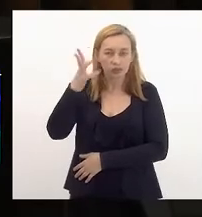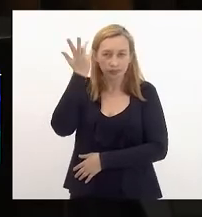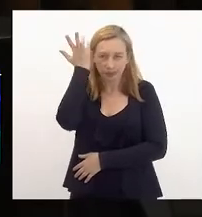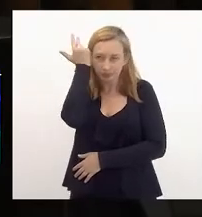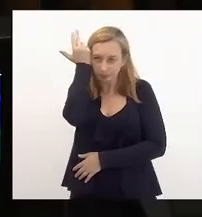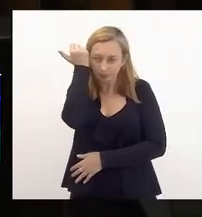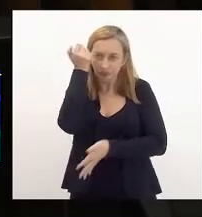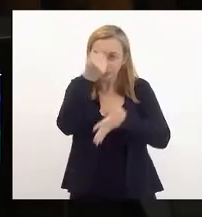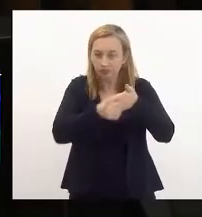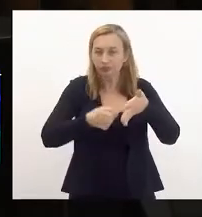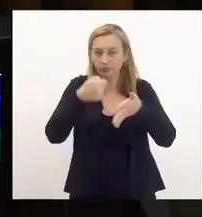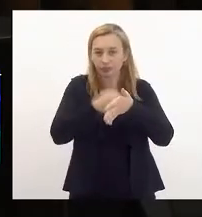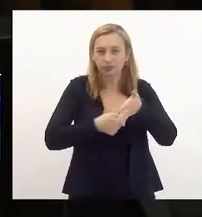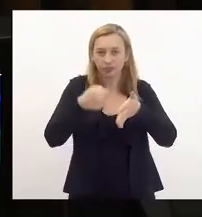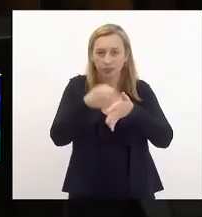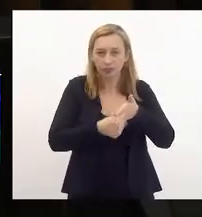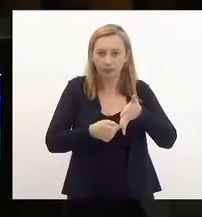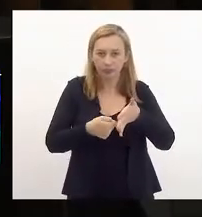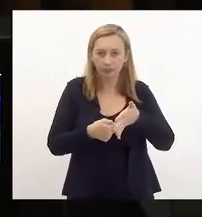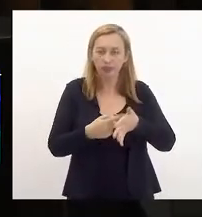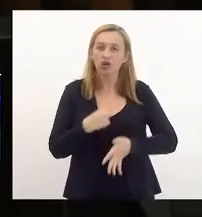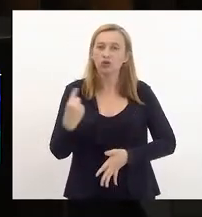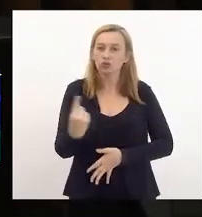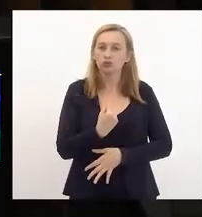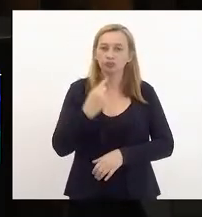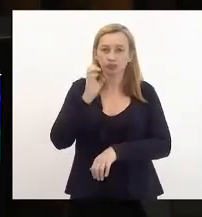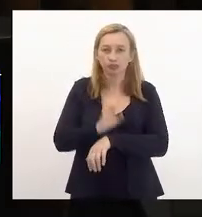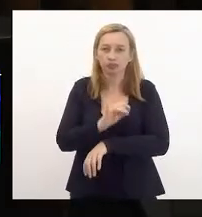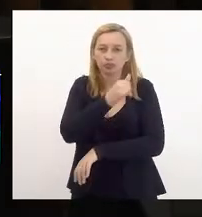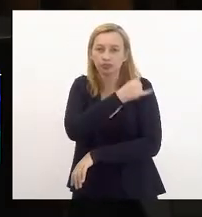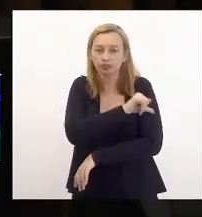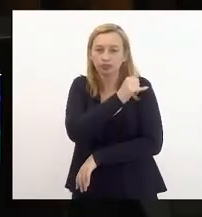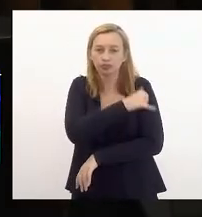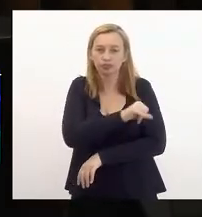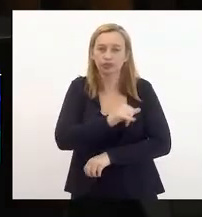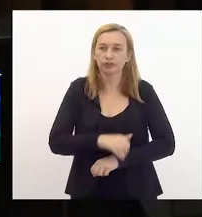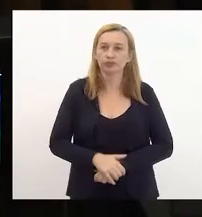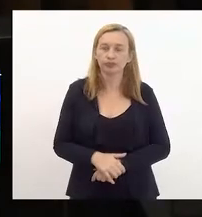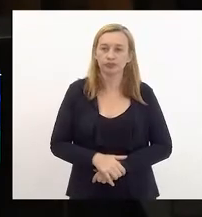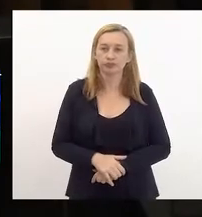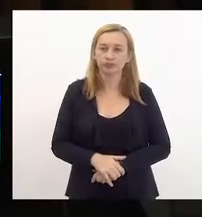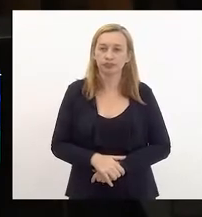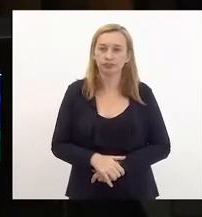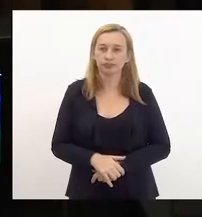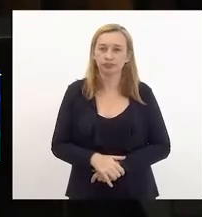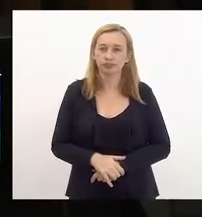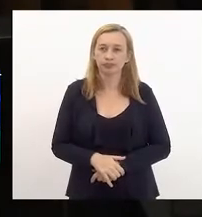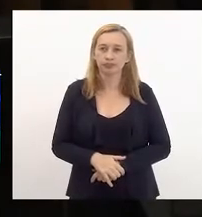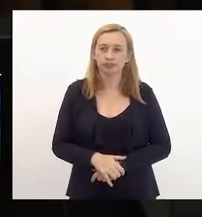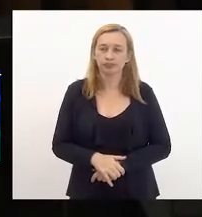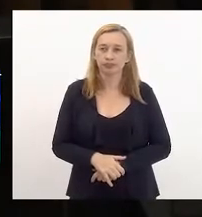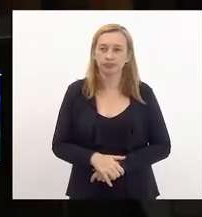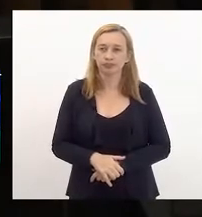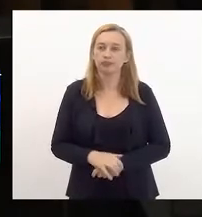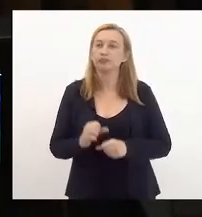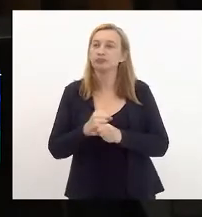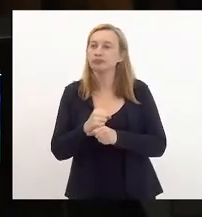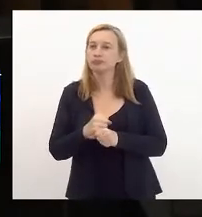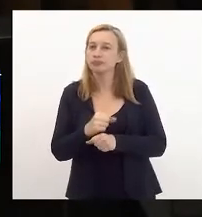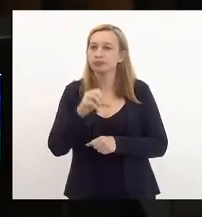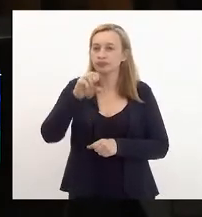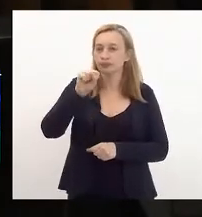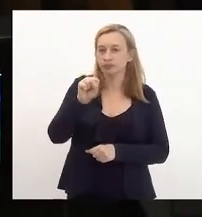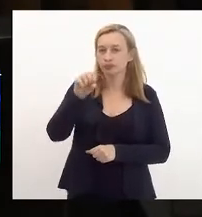de lutas no nosso Estado do Rio de Janeiro, que, na década de 80,